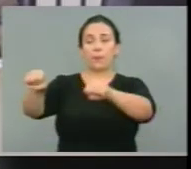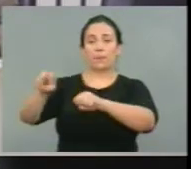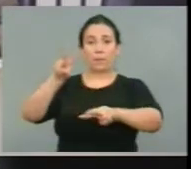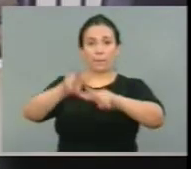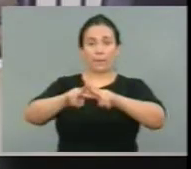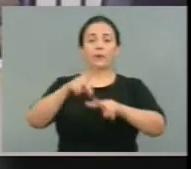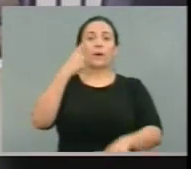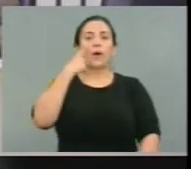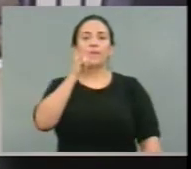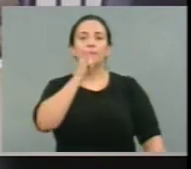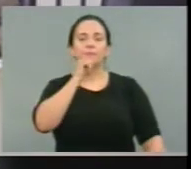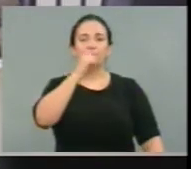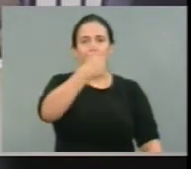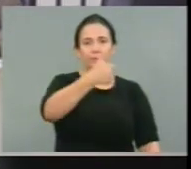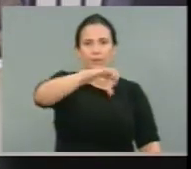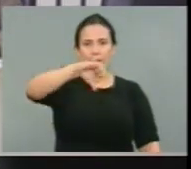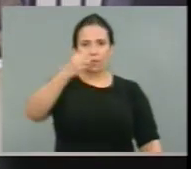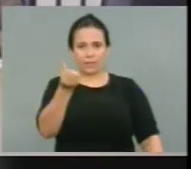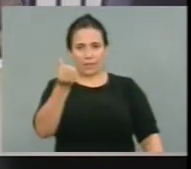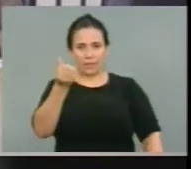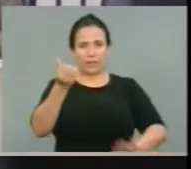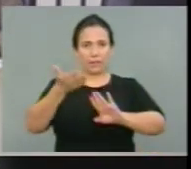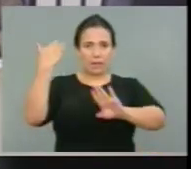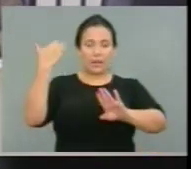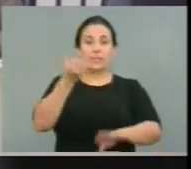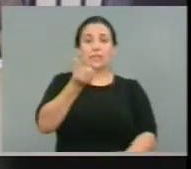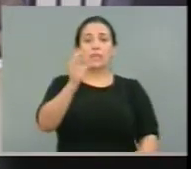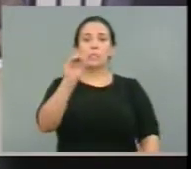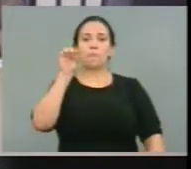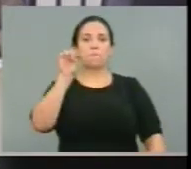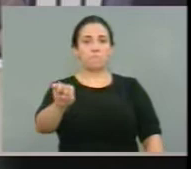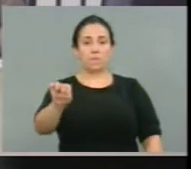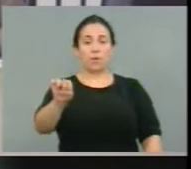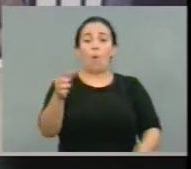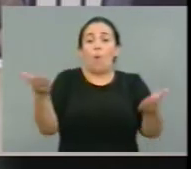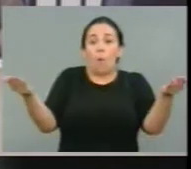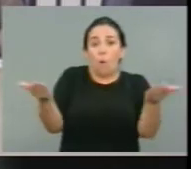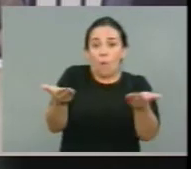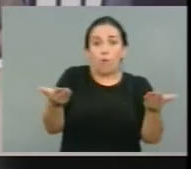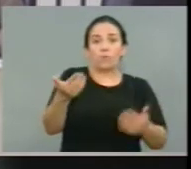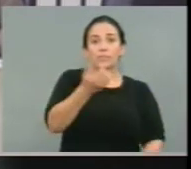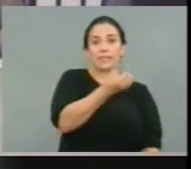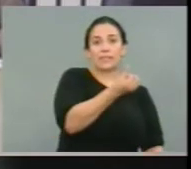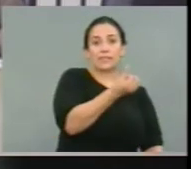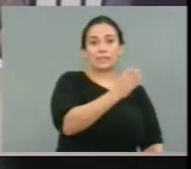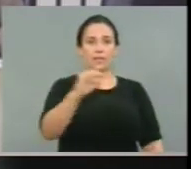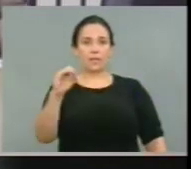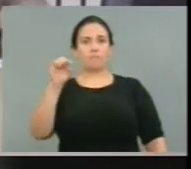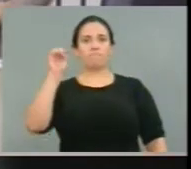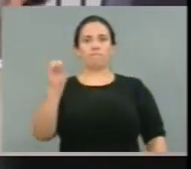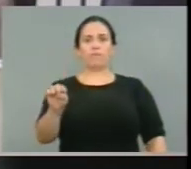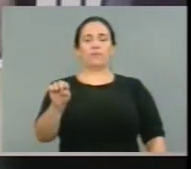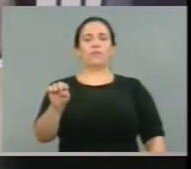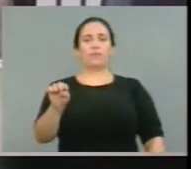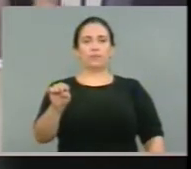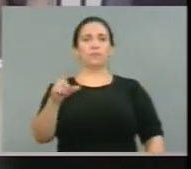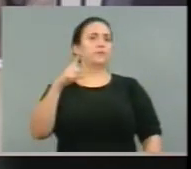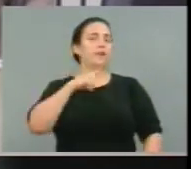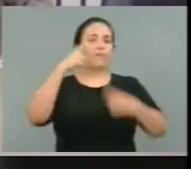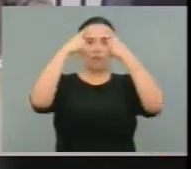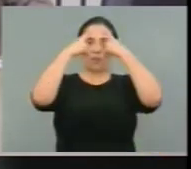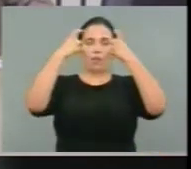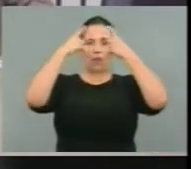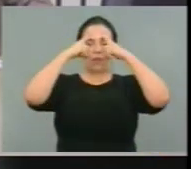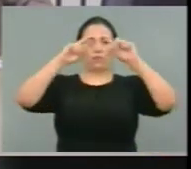prendia 60 mil pessoas. Hoje, prende 600 mil pessoas. E a violência só aumentou de uma